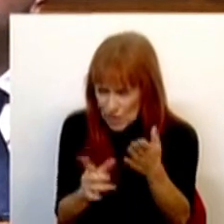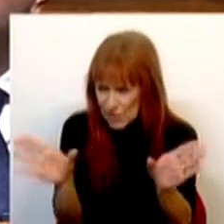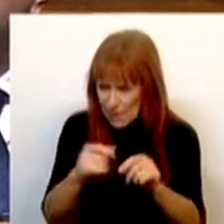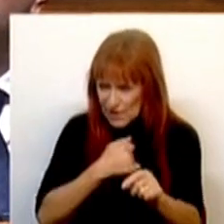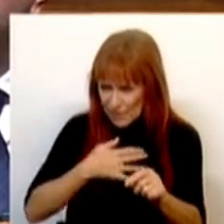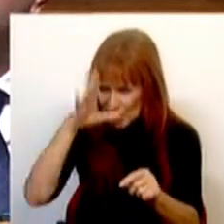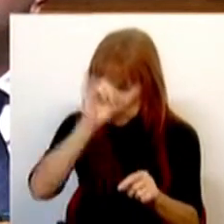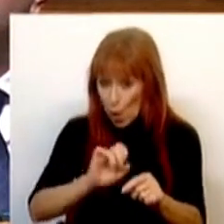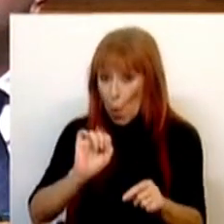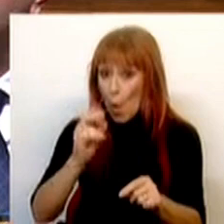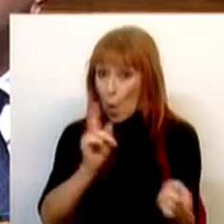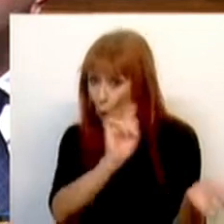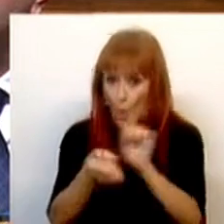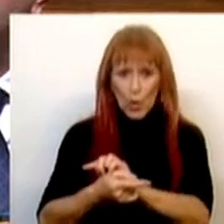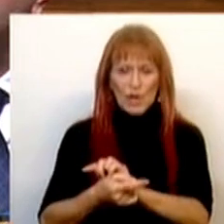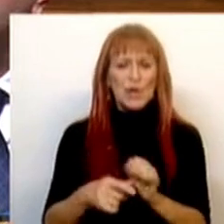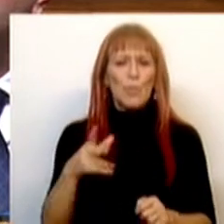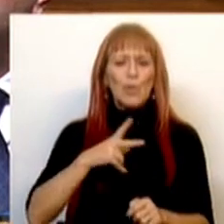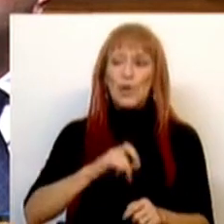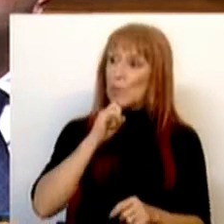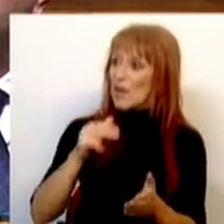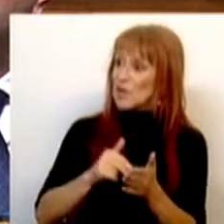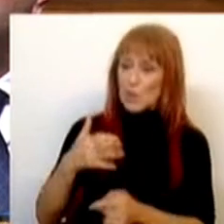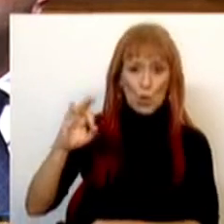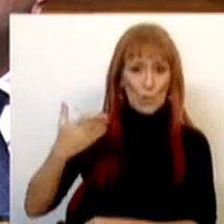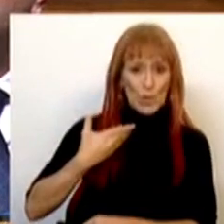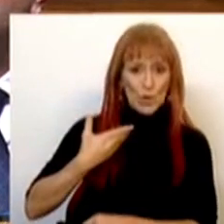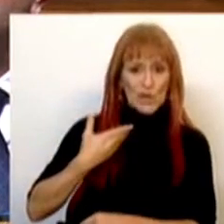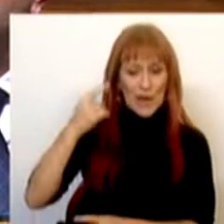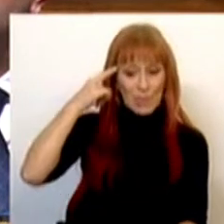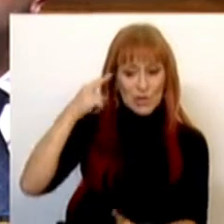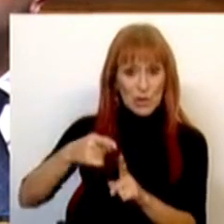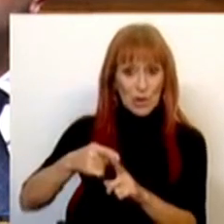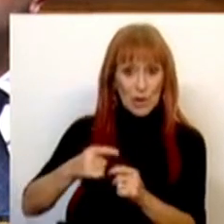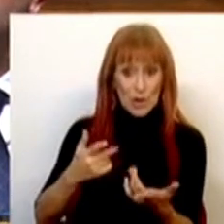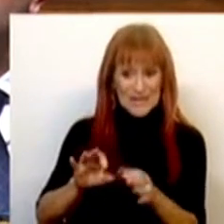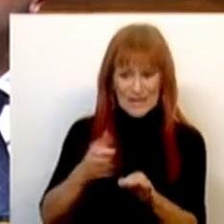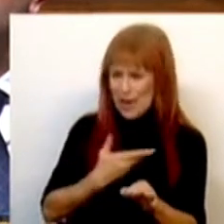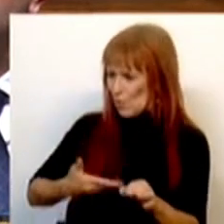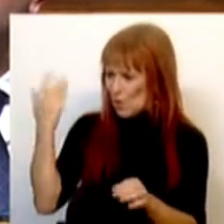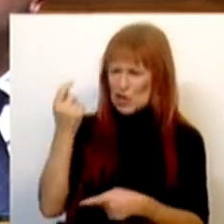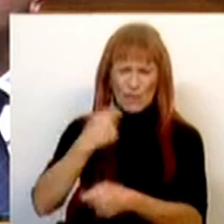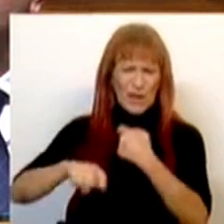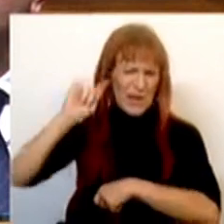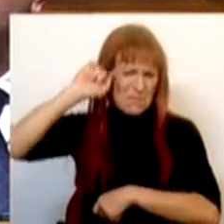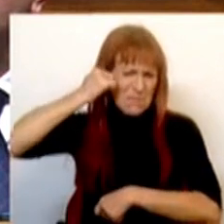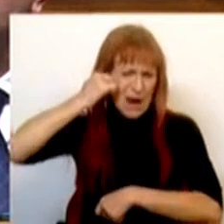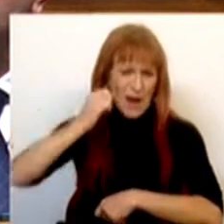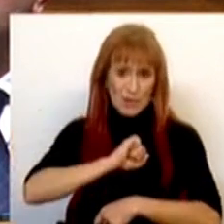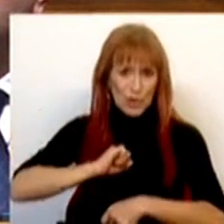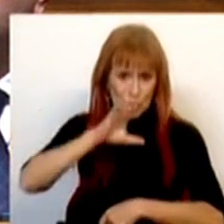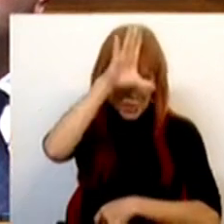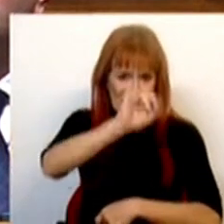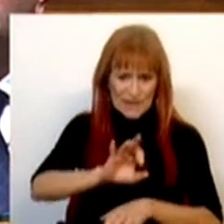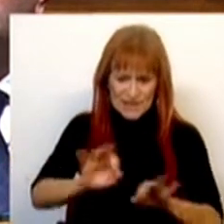nenhuma empresa pública ou se, pelo contrário, aquilo que os portugueses podem esperar do PSD é a intenção de, como no passado, fazer vendas ruinosas do património que é do Estado